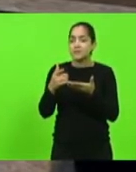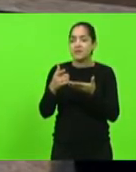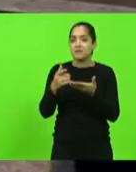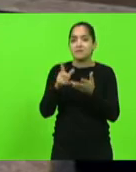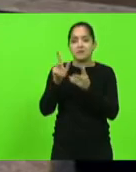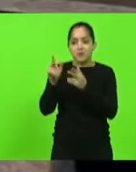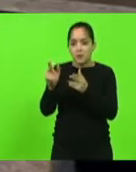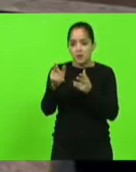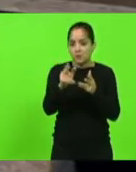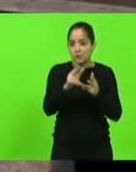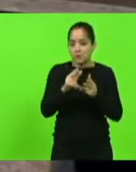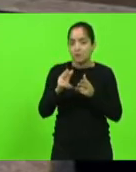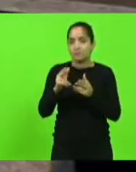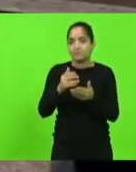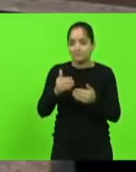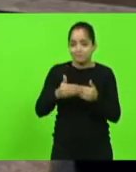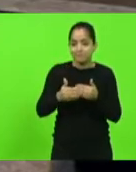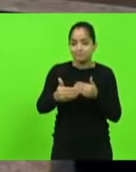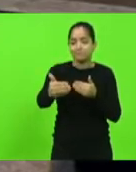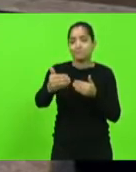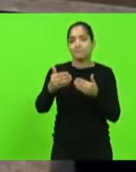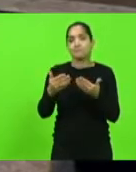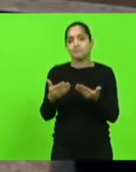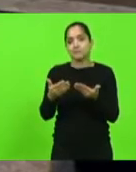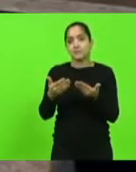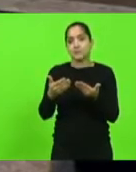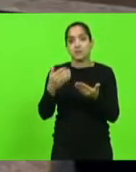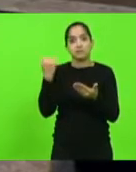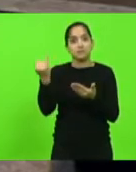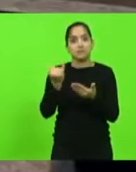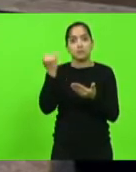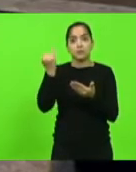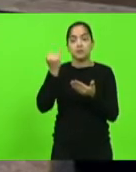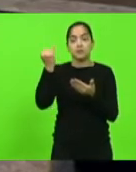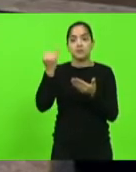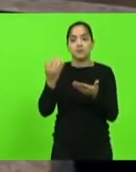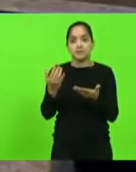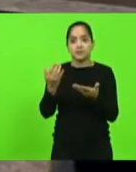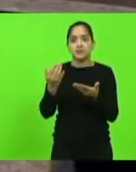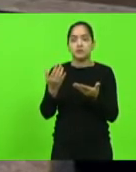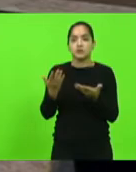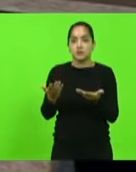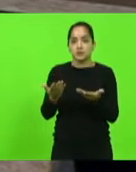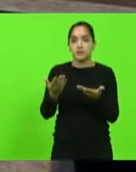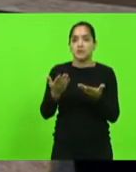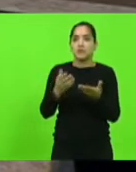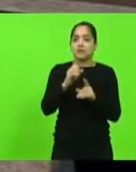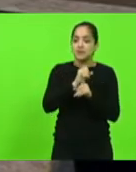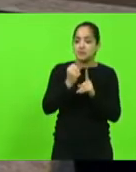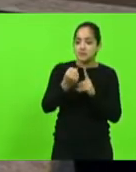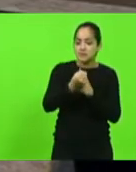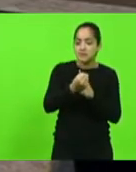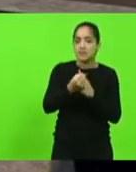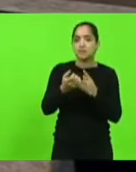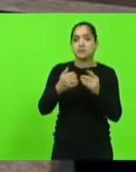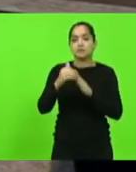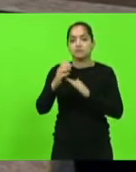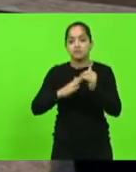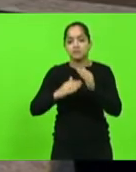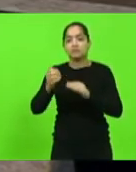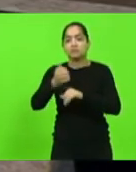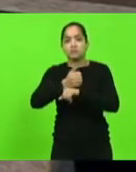de agora em diante. Então, acho que é um passo importante que a Assembleia dá em direção da sociedade, da qualificação dos